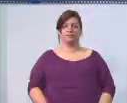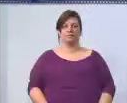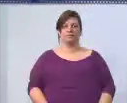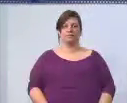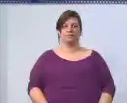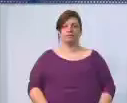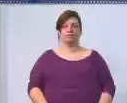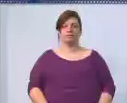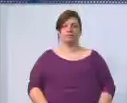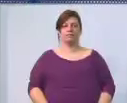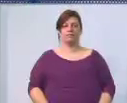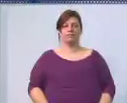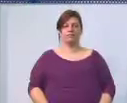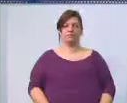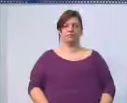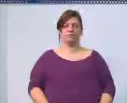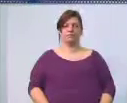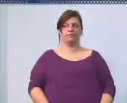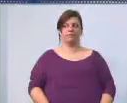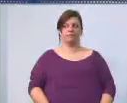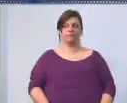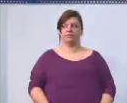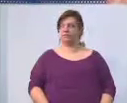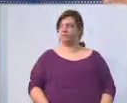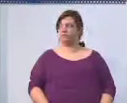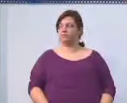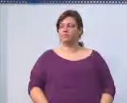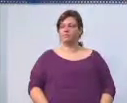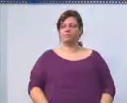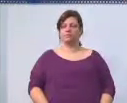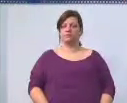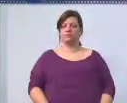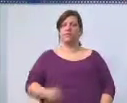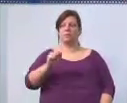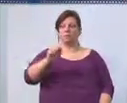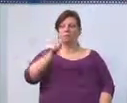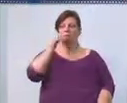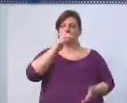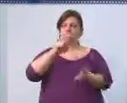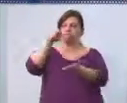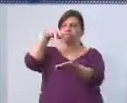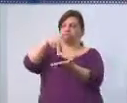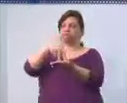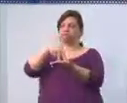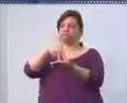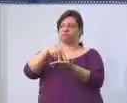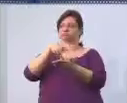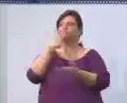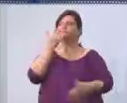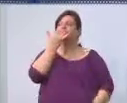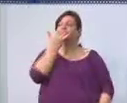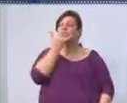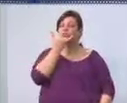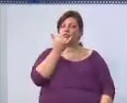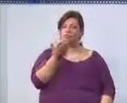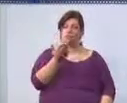a senhora pode pode se dirigir à tribuna. Ah, desculpe.